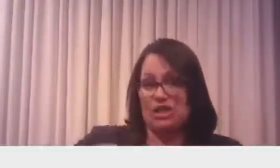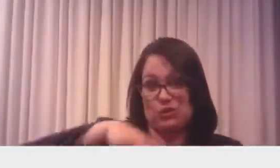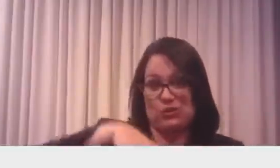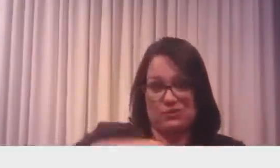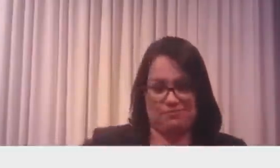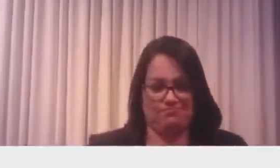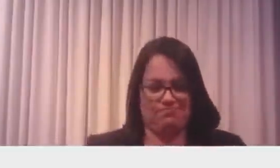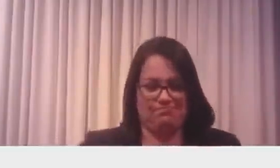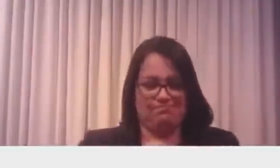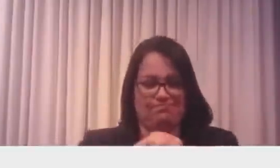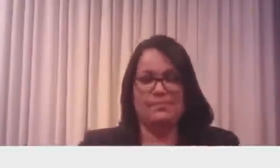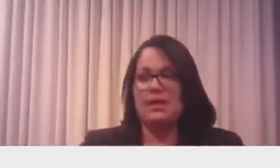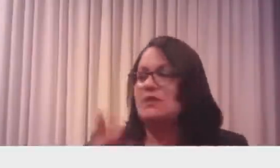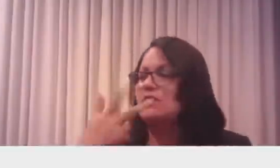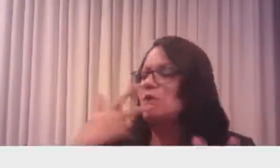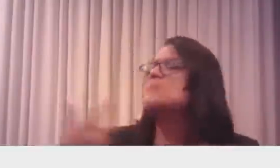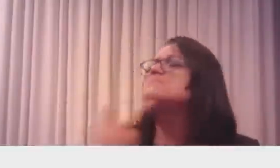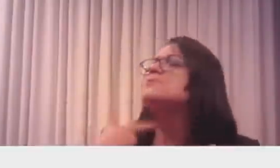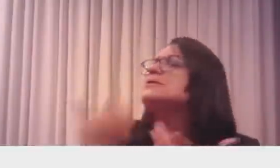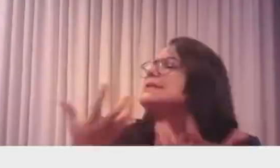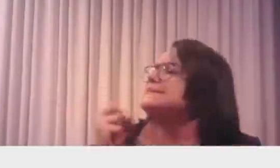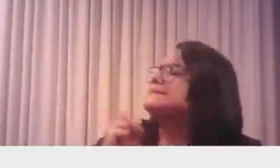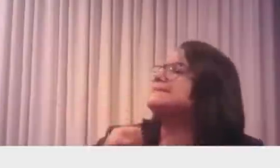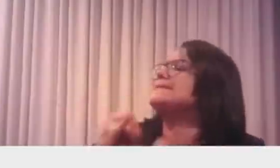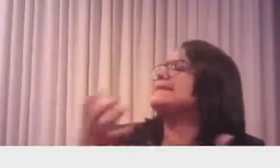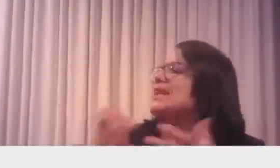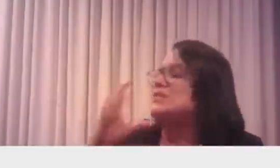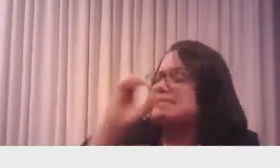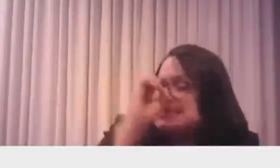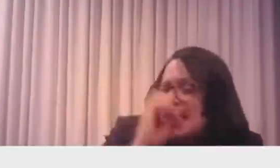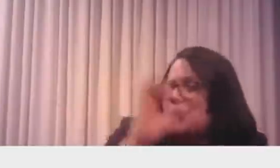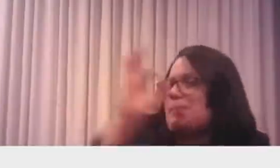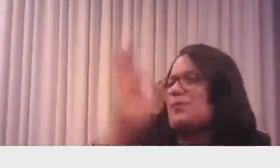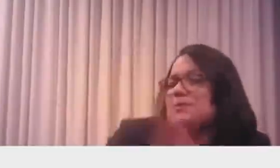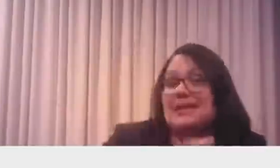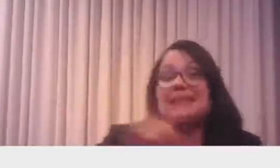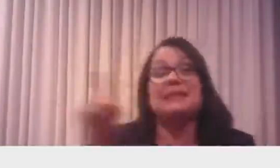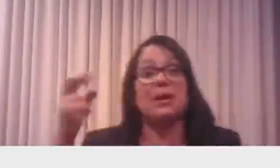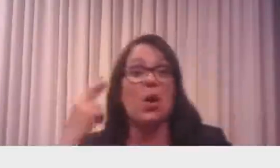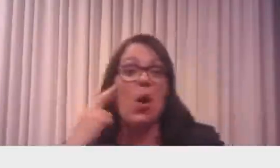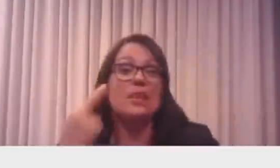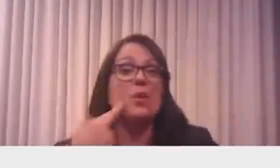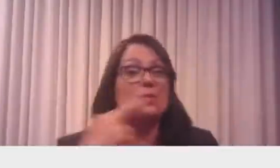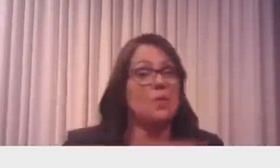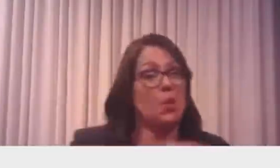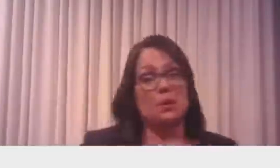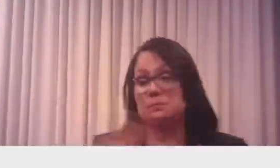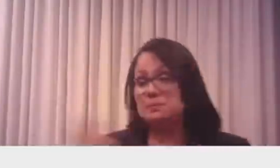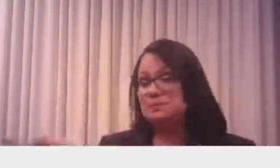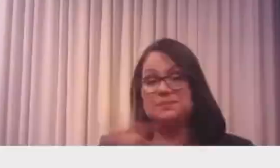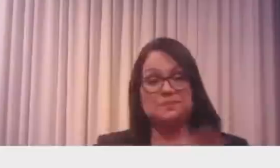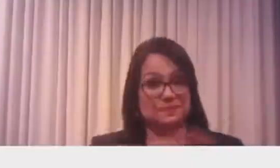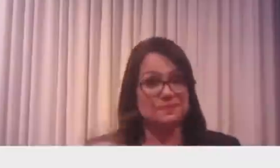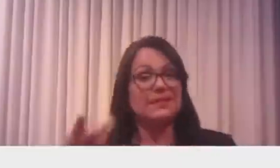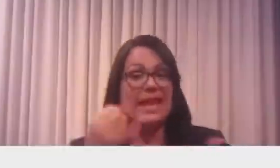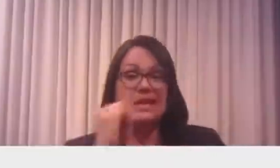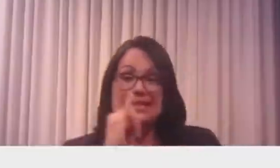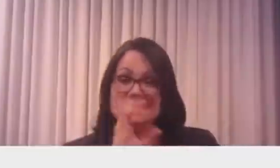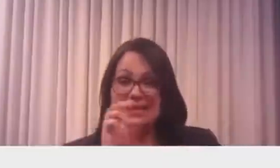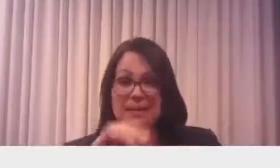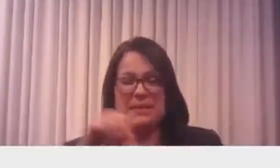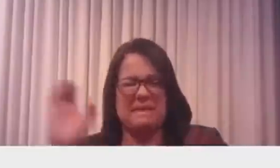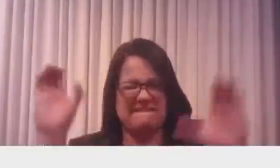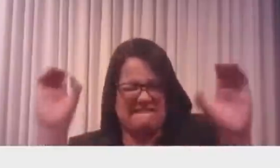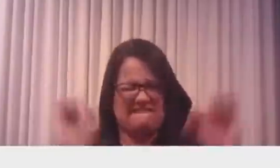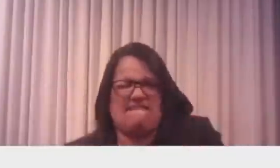vontade dele é zerar o imposto de gás de cozinha. A mesma coisa em Rondônia. O que acontece? Hoje em dia,